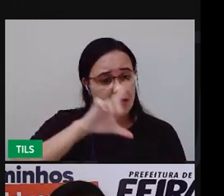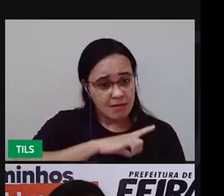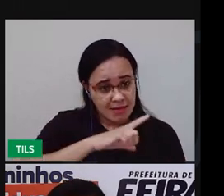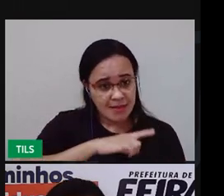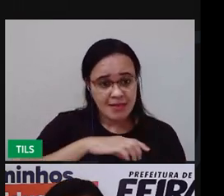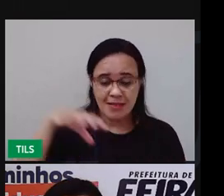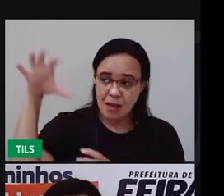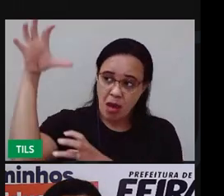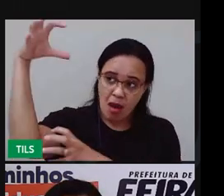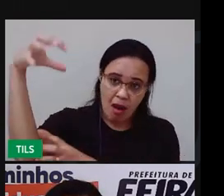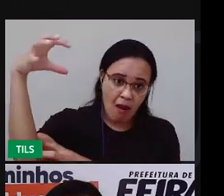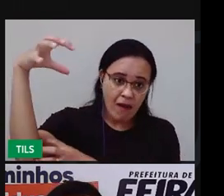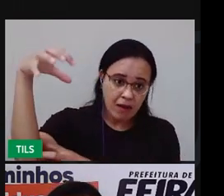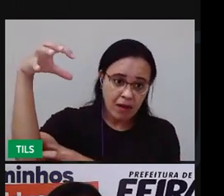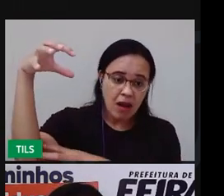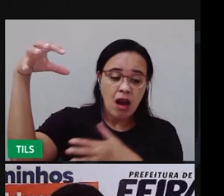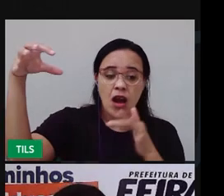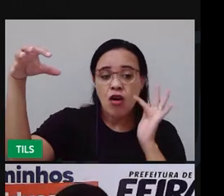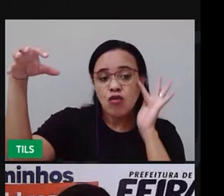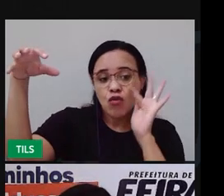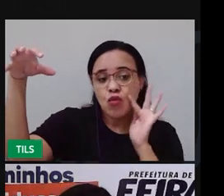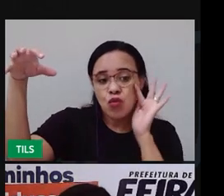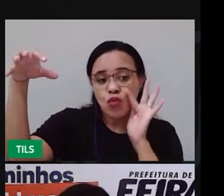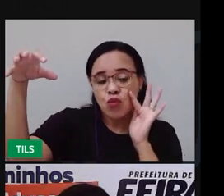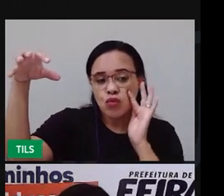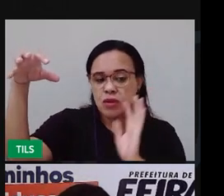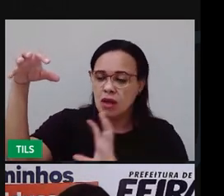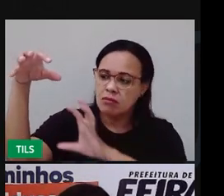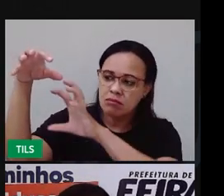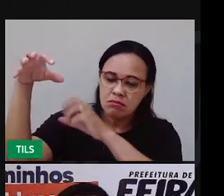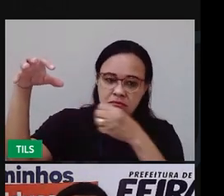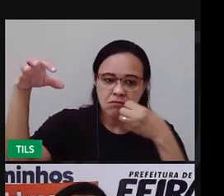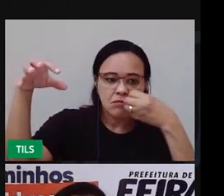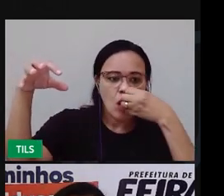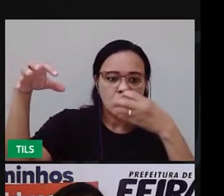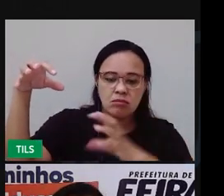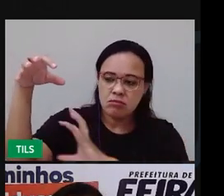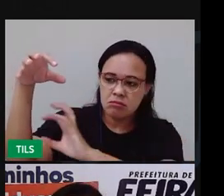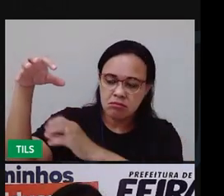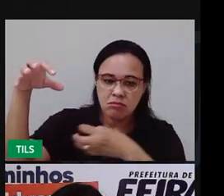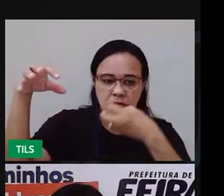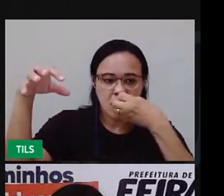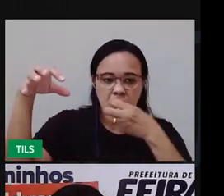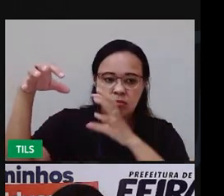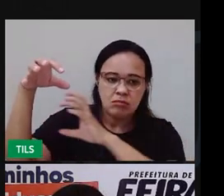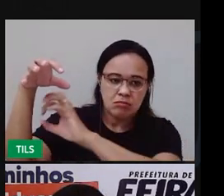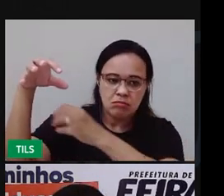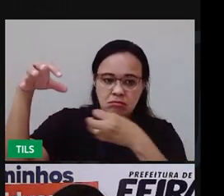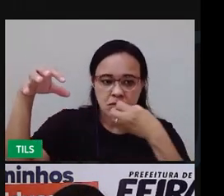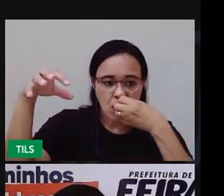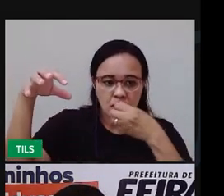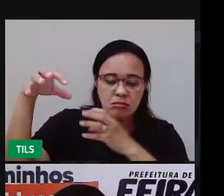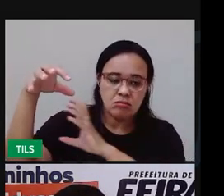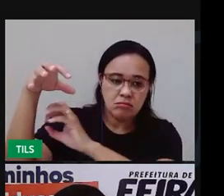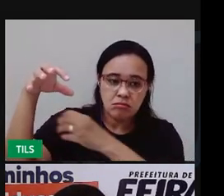colheu oito cajus. Comeu três. Comeu